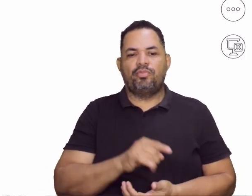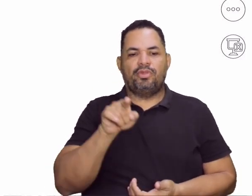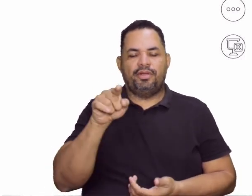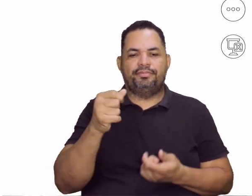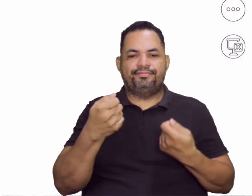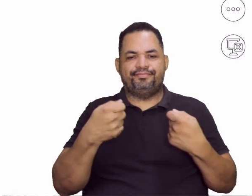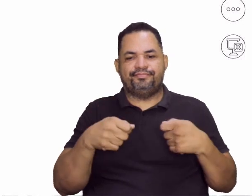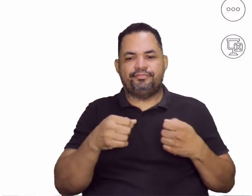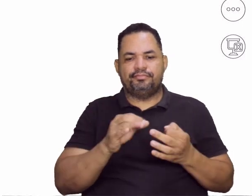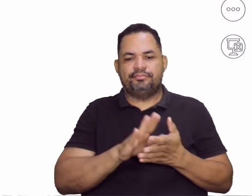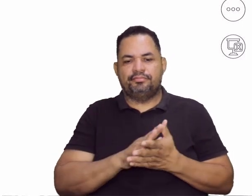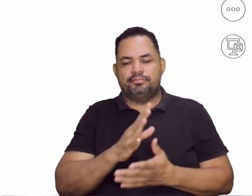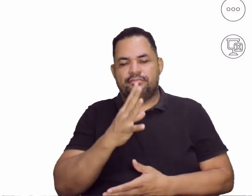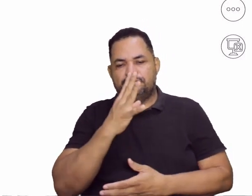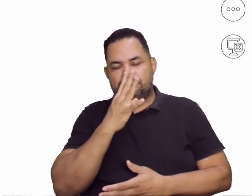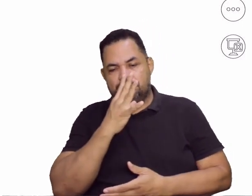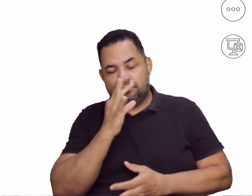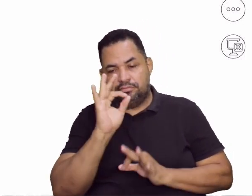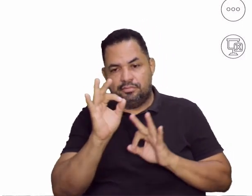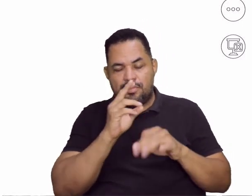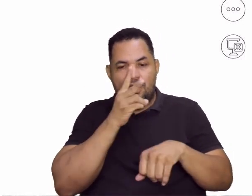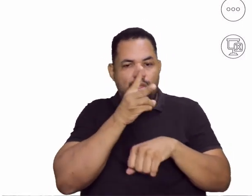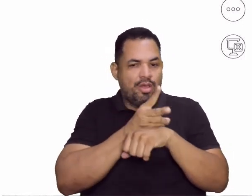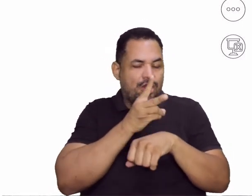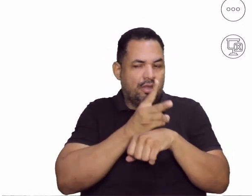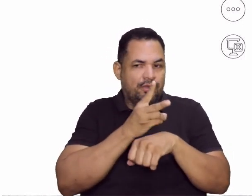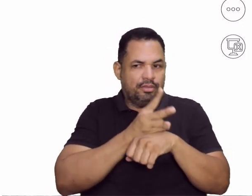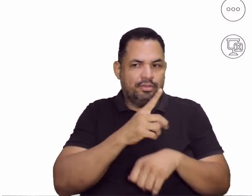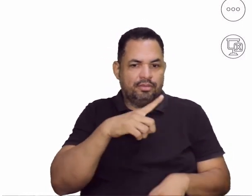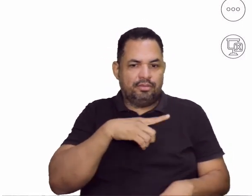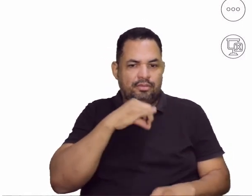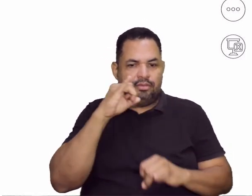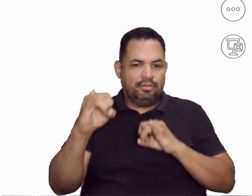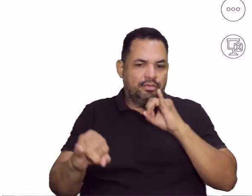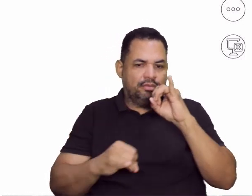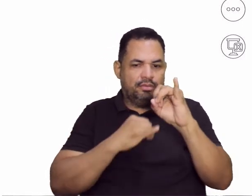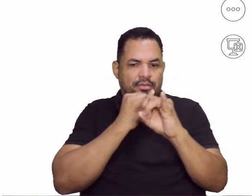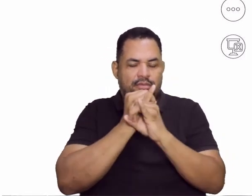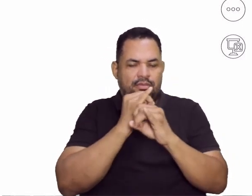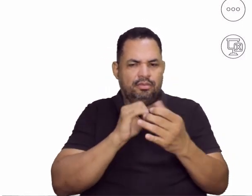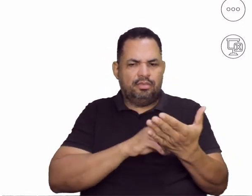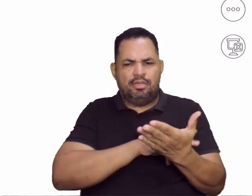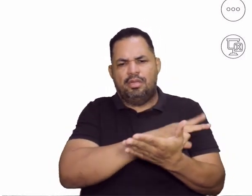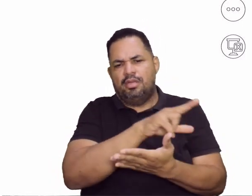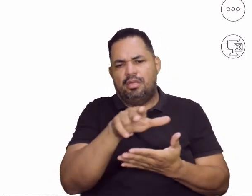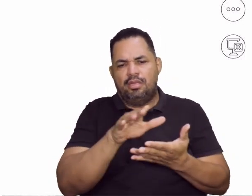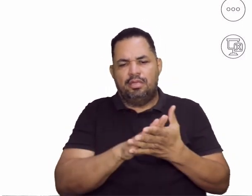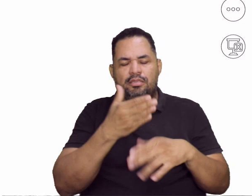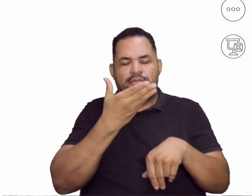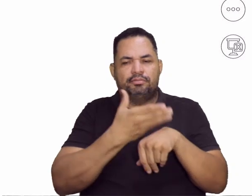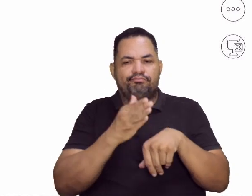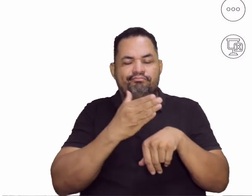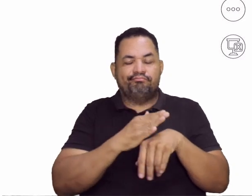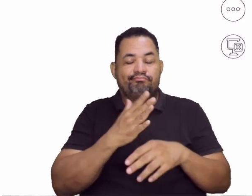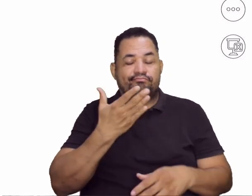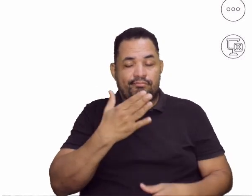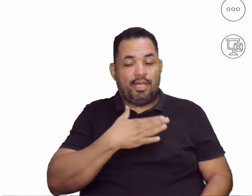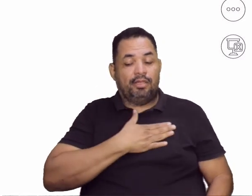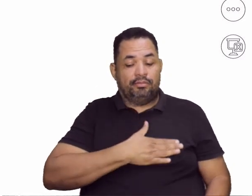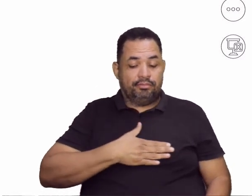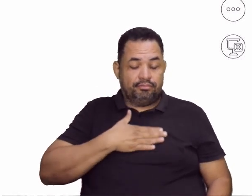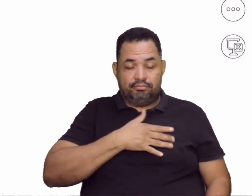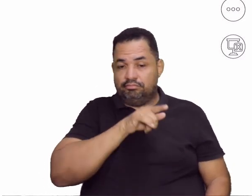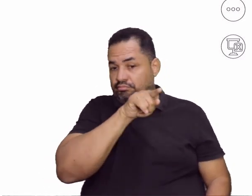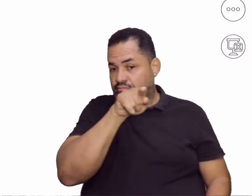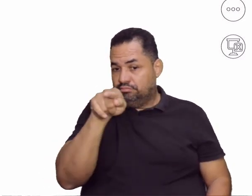vão poder assistir aí um vídeo que tem aí na internet, que tem diversas práticas. E eu gostaria muito